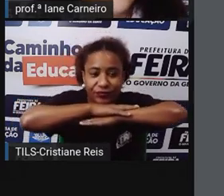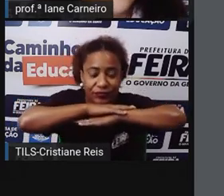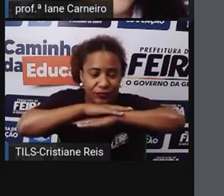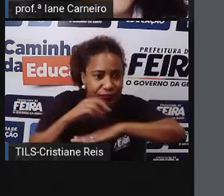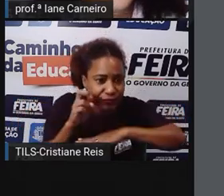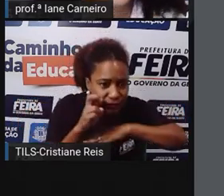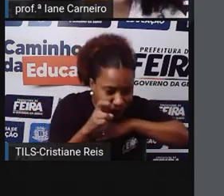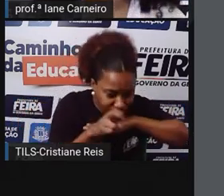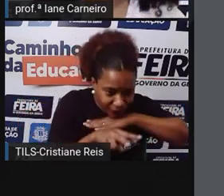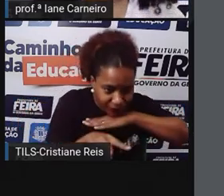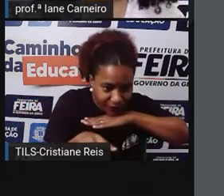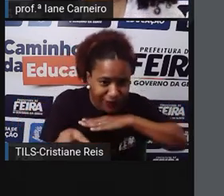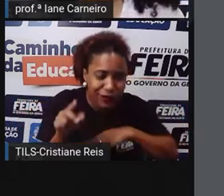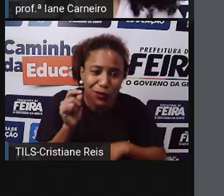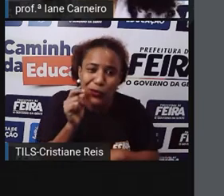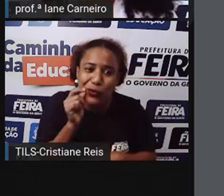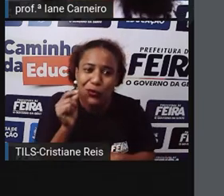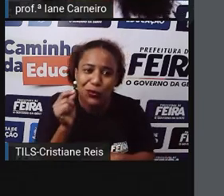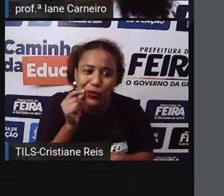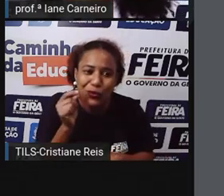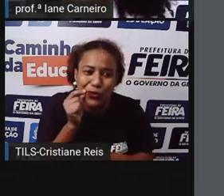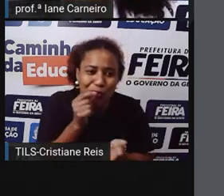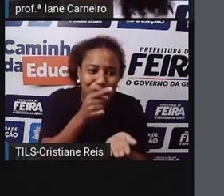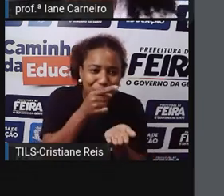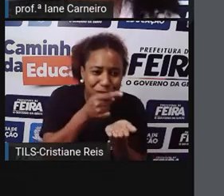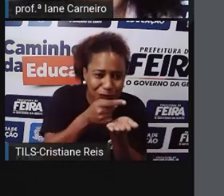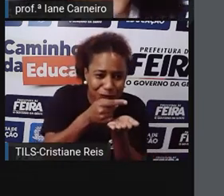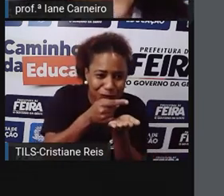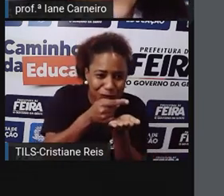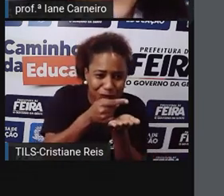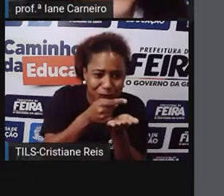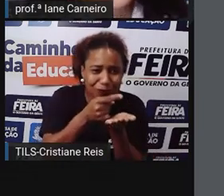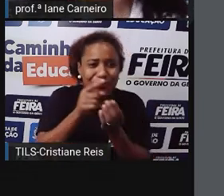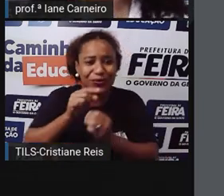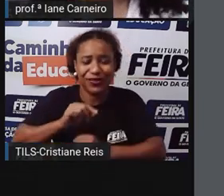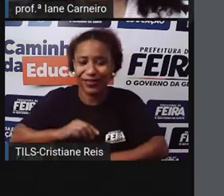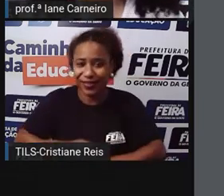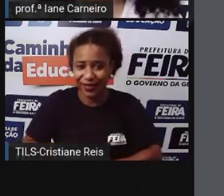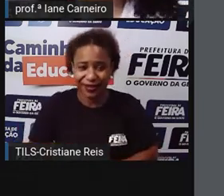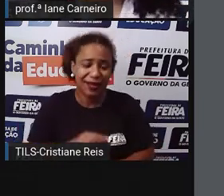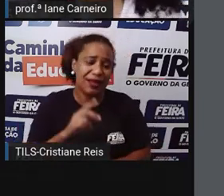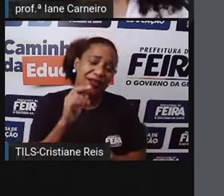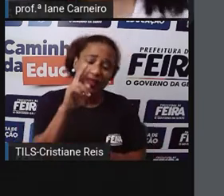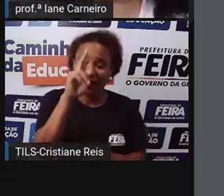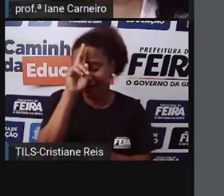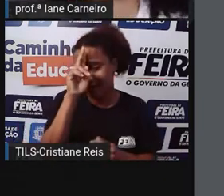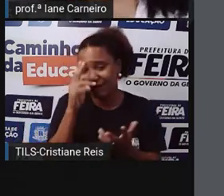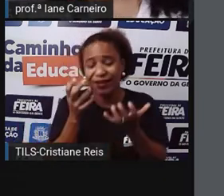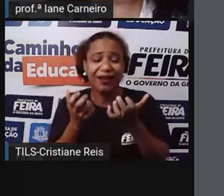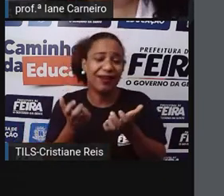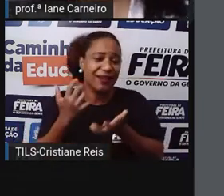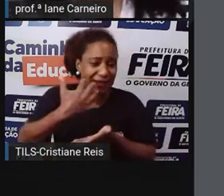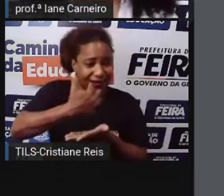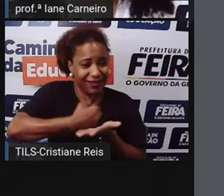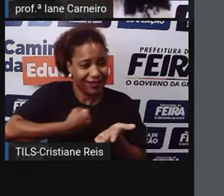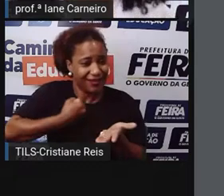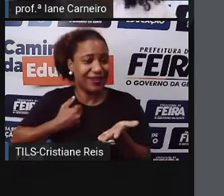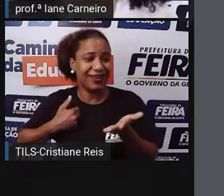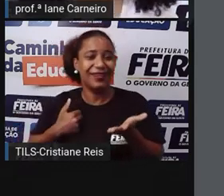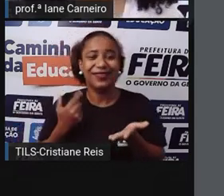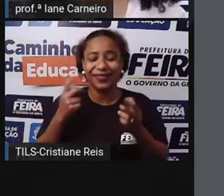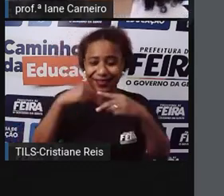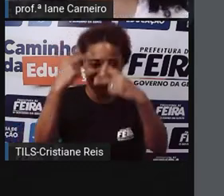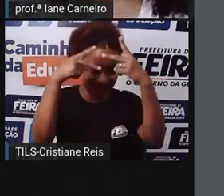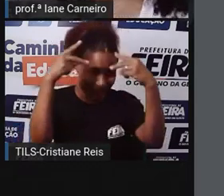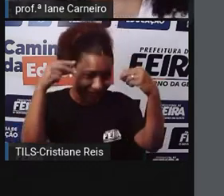ratinho. Dona Baratinha perguntou Quem quer casar com Dona Baratinha que tem